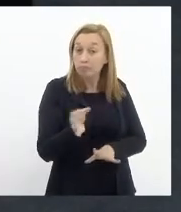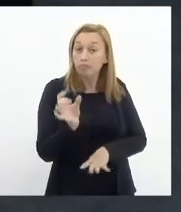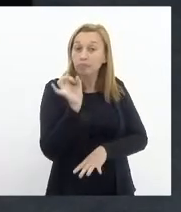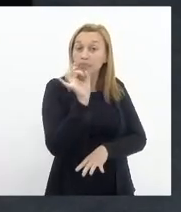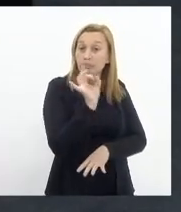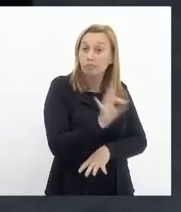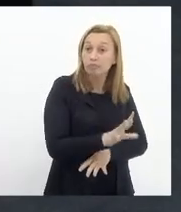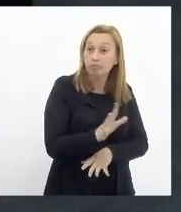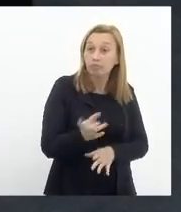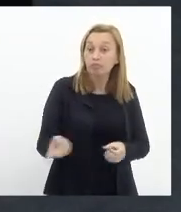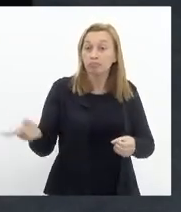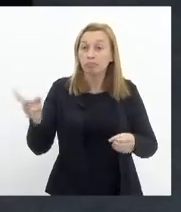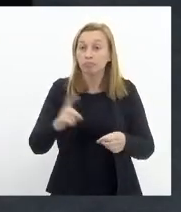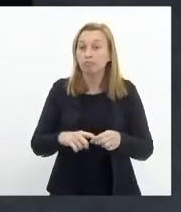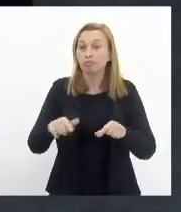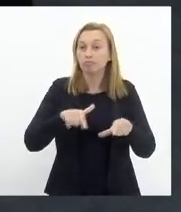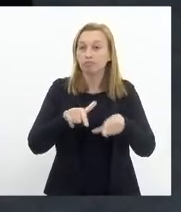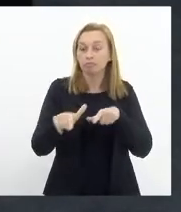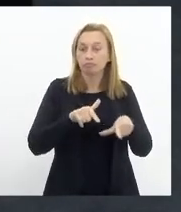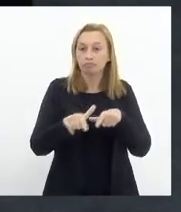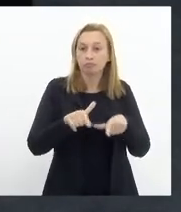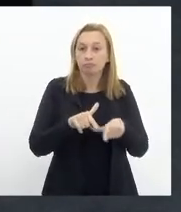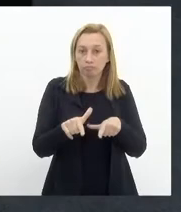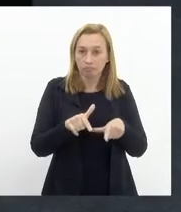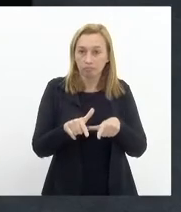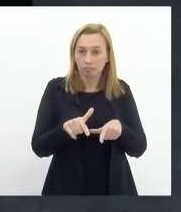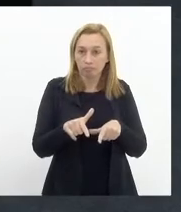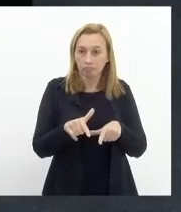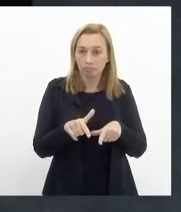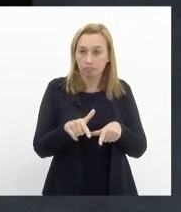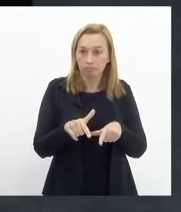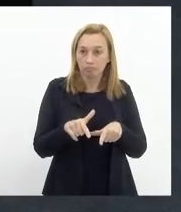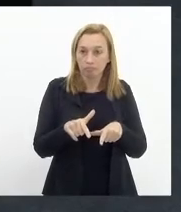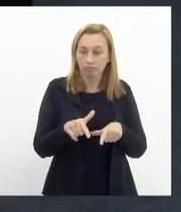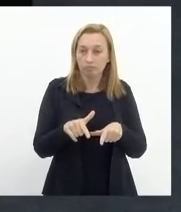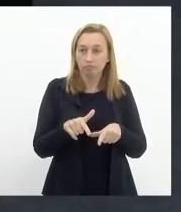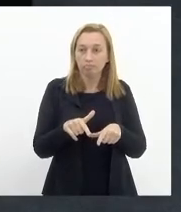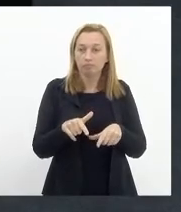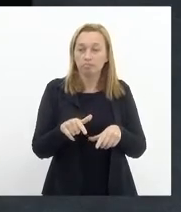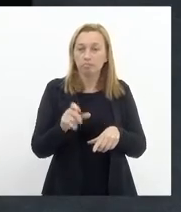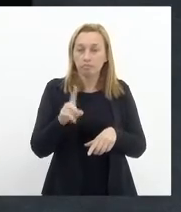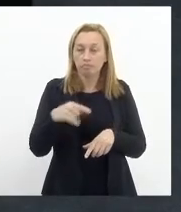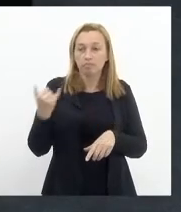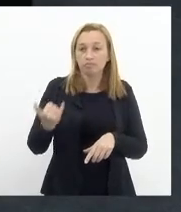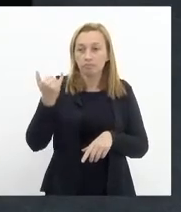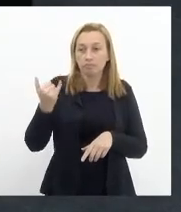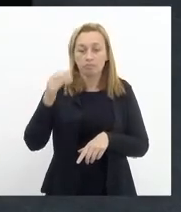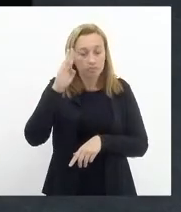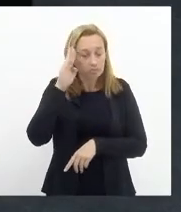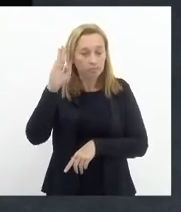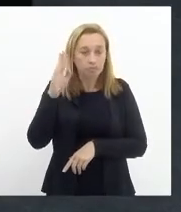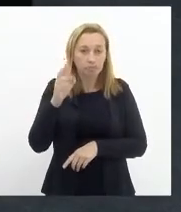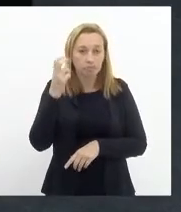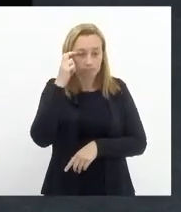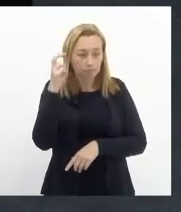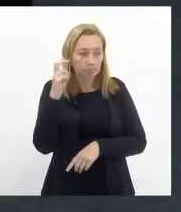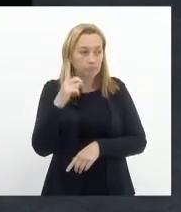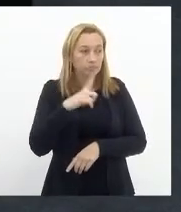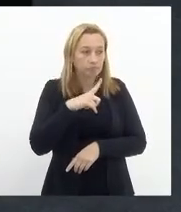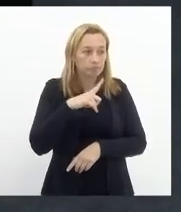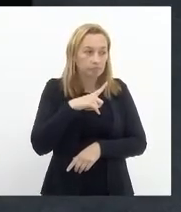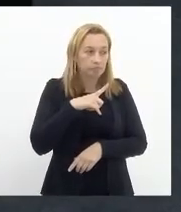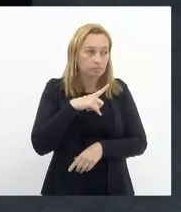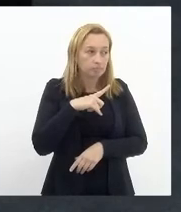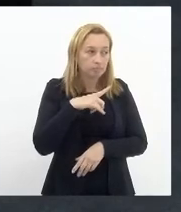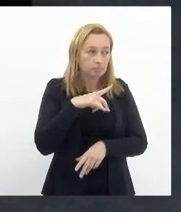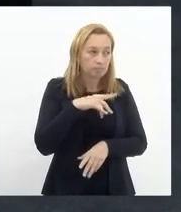a retomar os seus trabalhos diante daquilo que é tão necessário e fundamental para a cultura que é ter o seu público